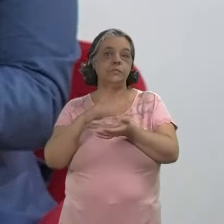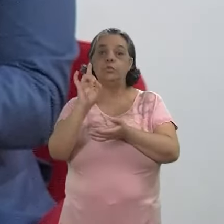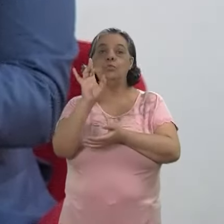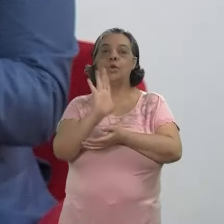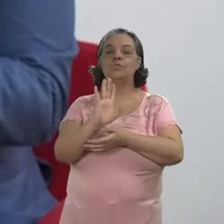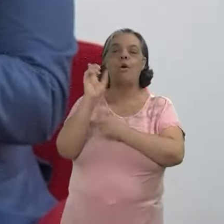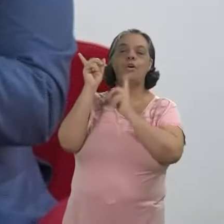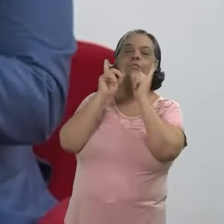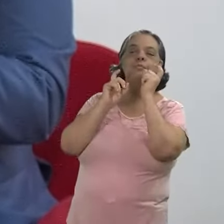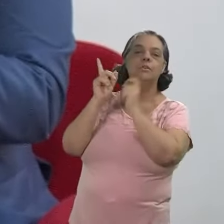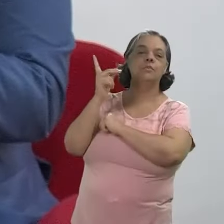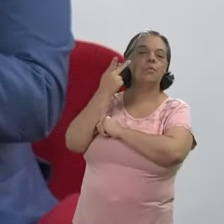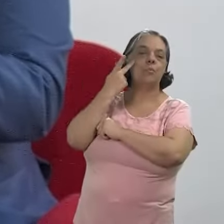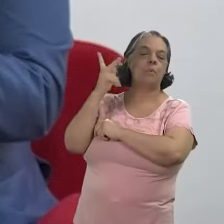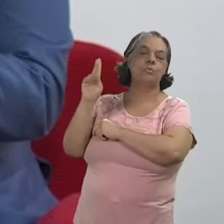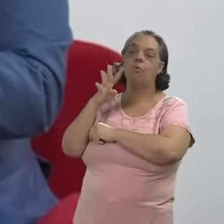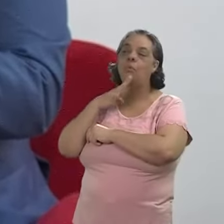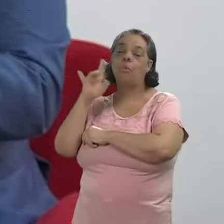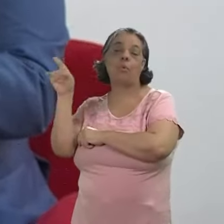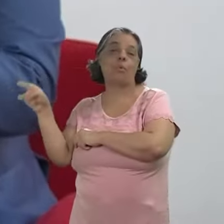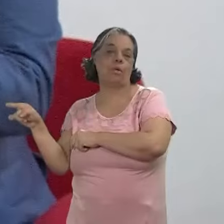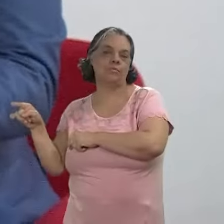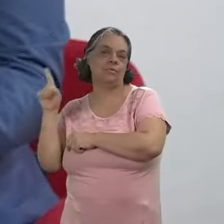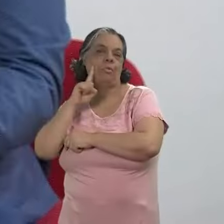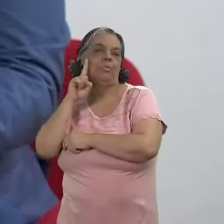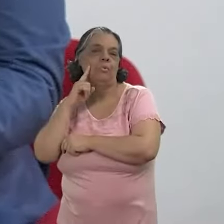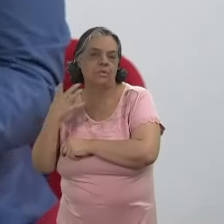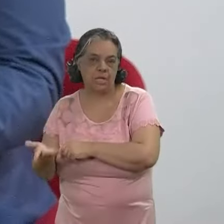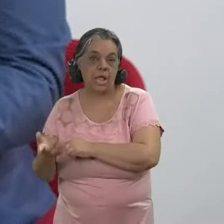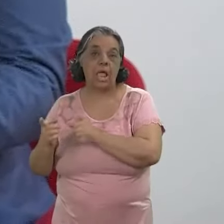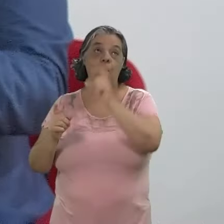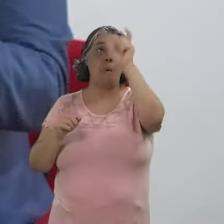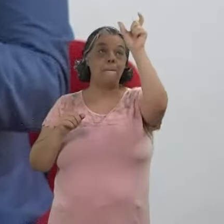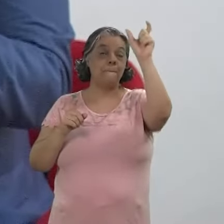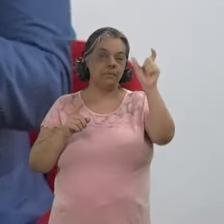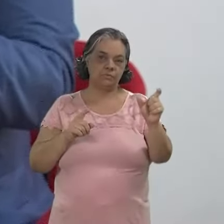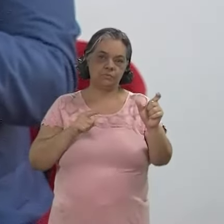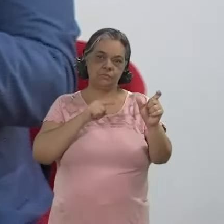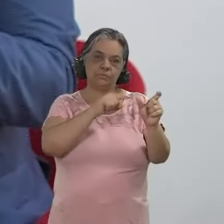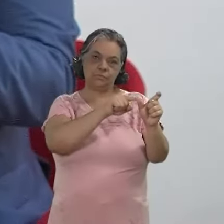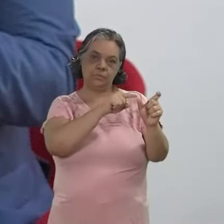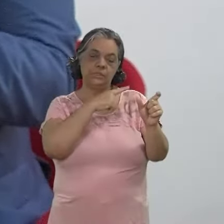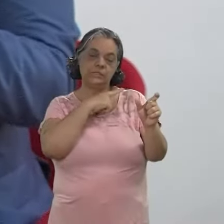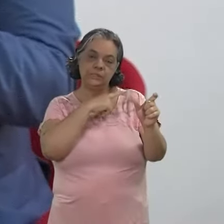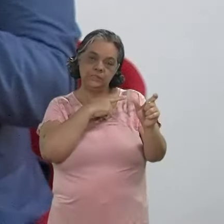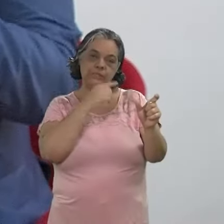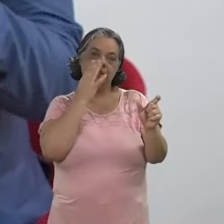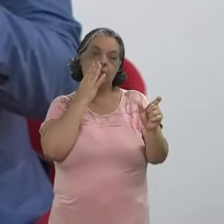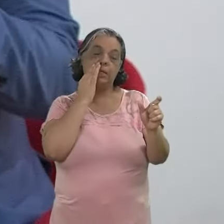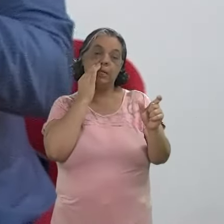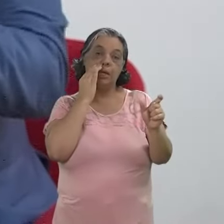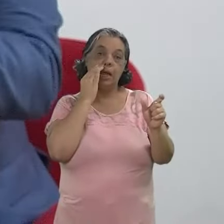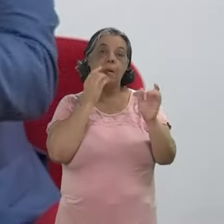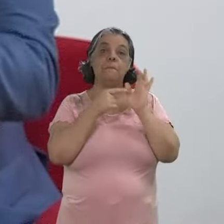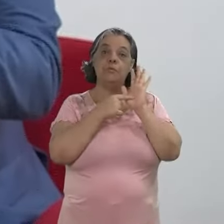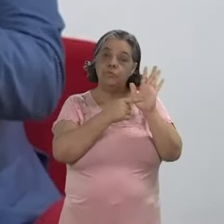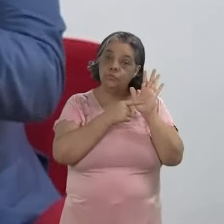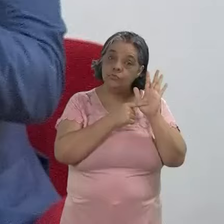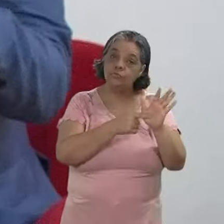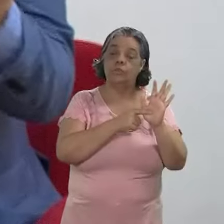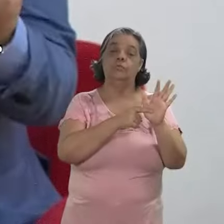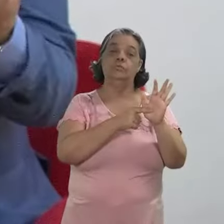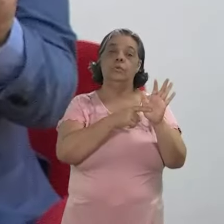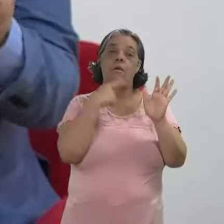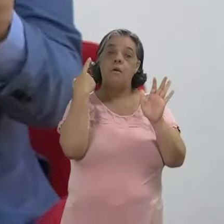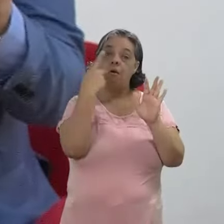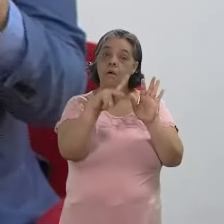não é mais só a expressão de uma pessoa que eu conheço no meu cotidiano, é a pessoa que, em si, em sendo ela